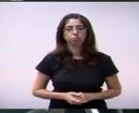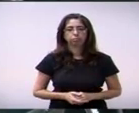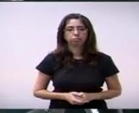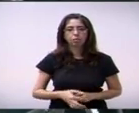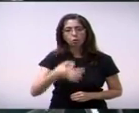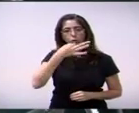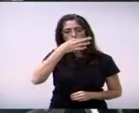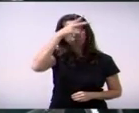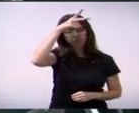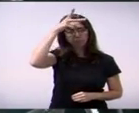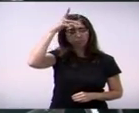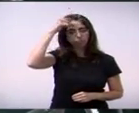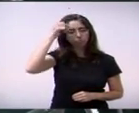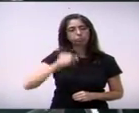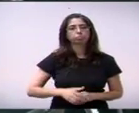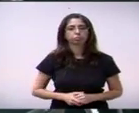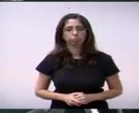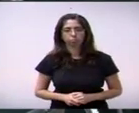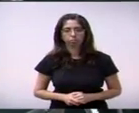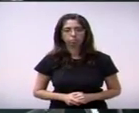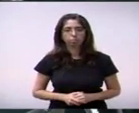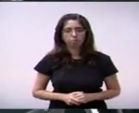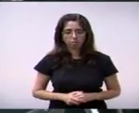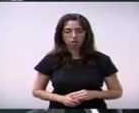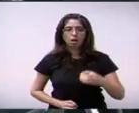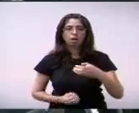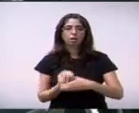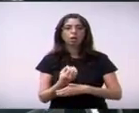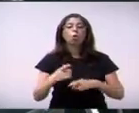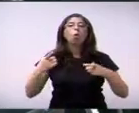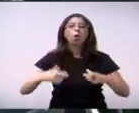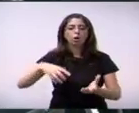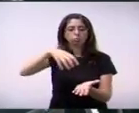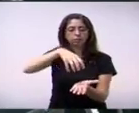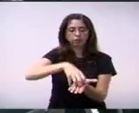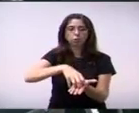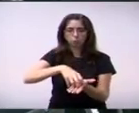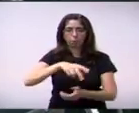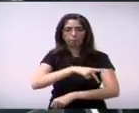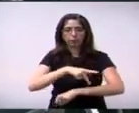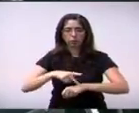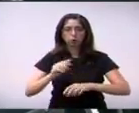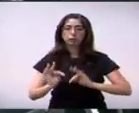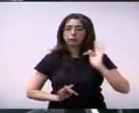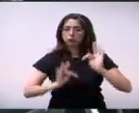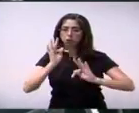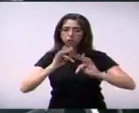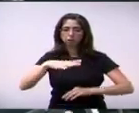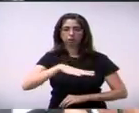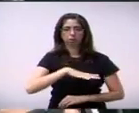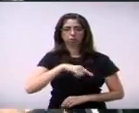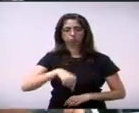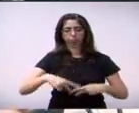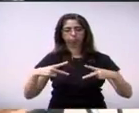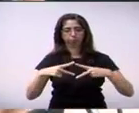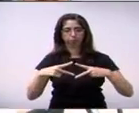indica ao executivo a criação de um centro pedagógico e tecnológico no município.